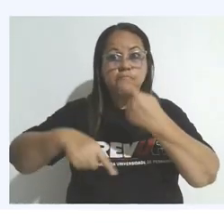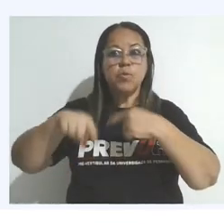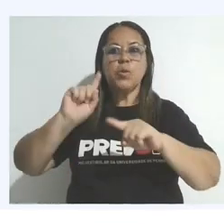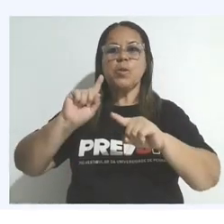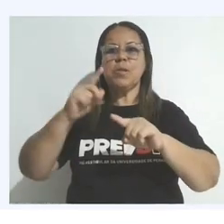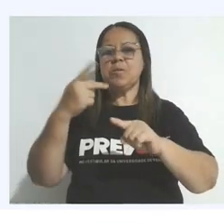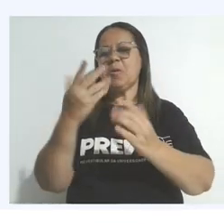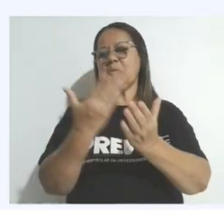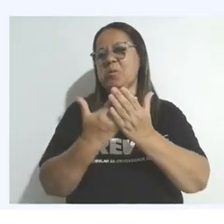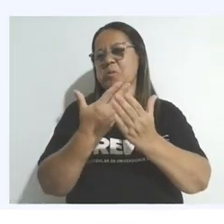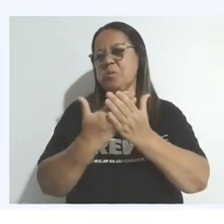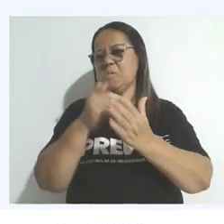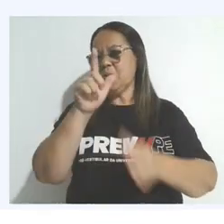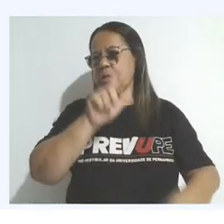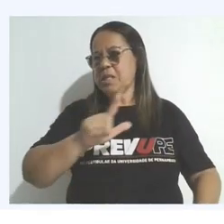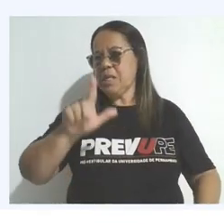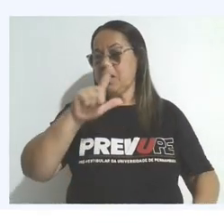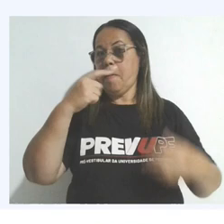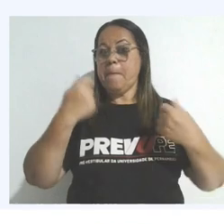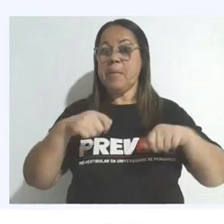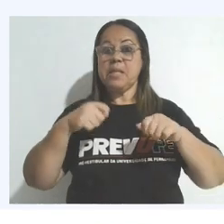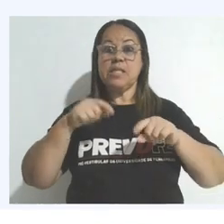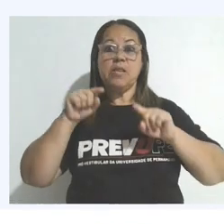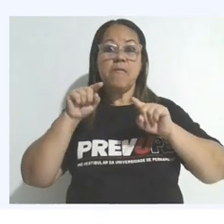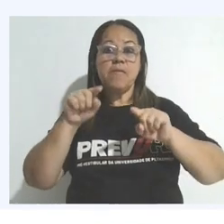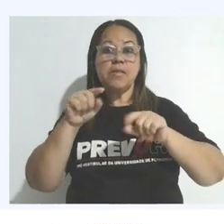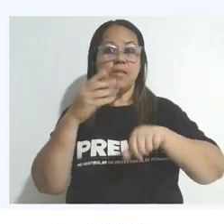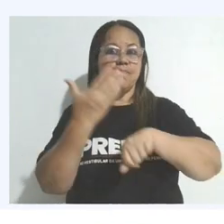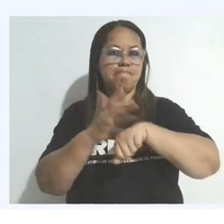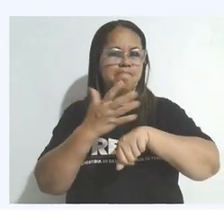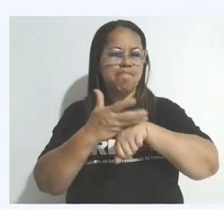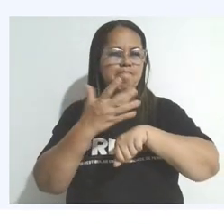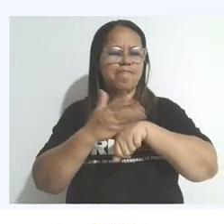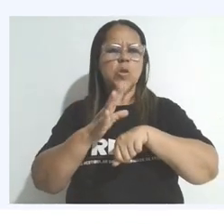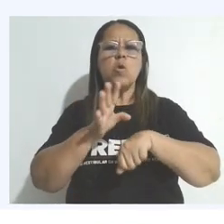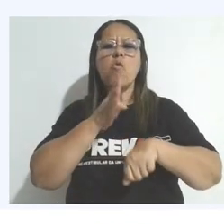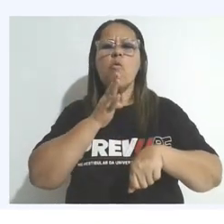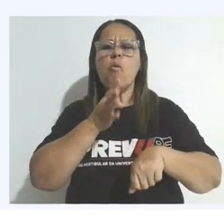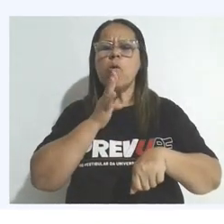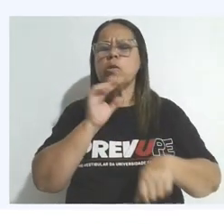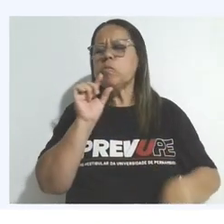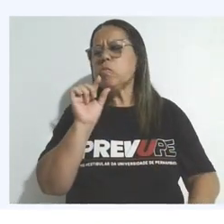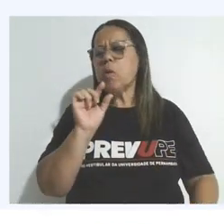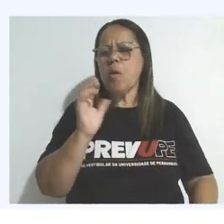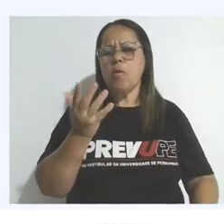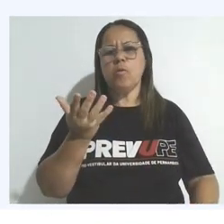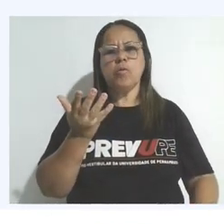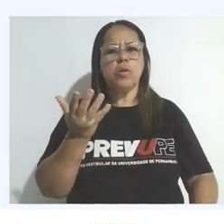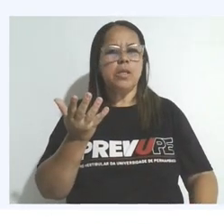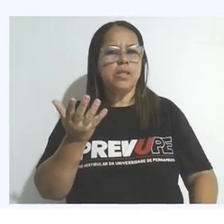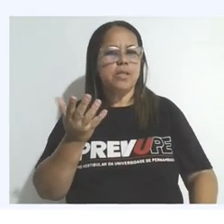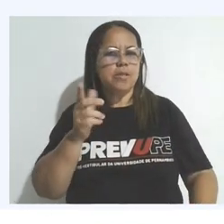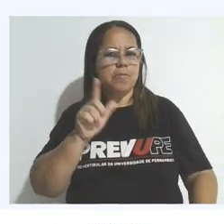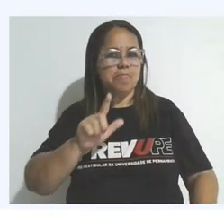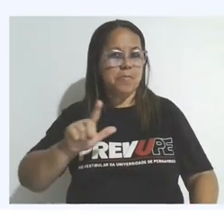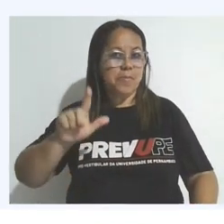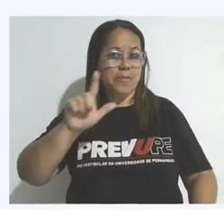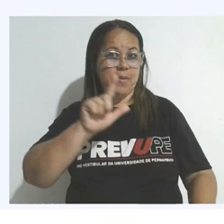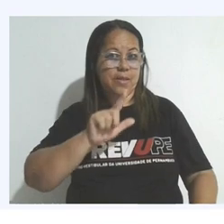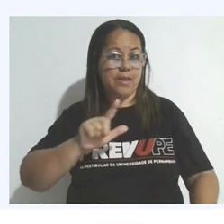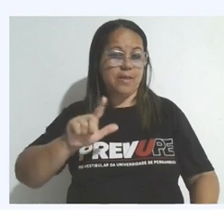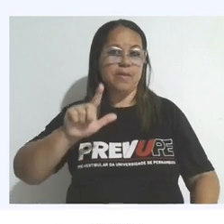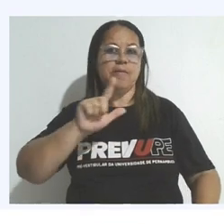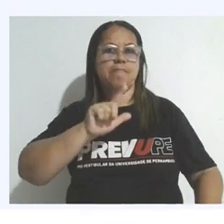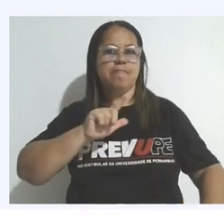seus estudos literários, é preciso que você pratique e conheça um pouco mais deste repertório